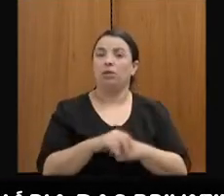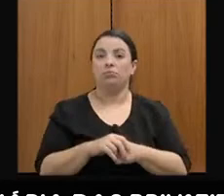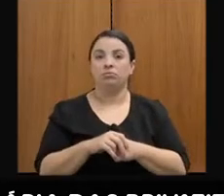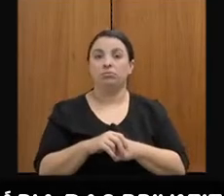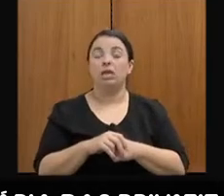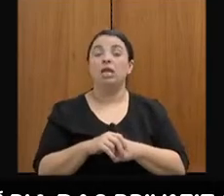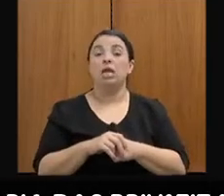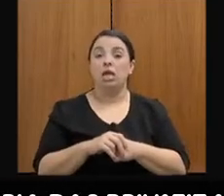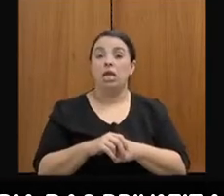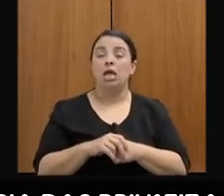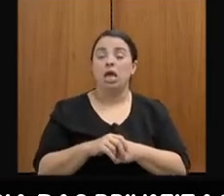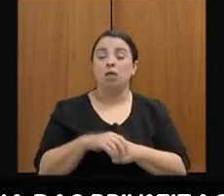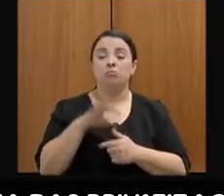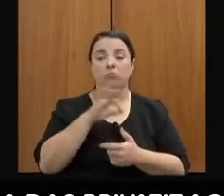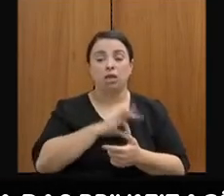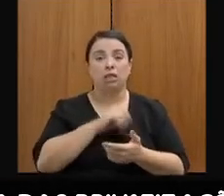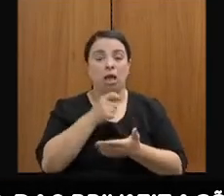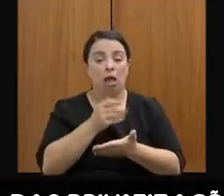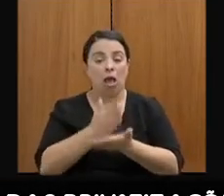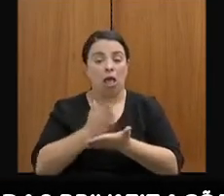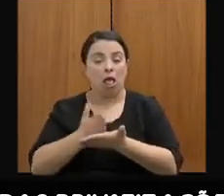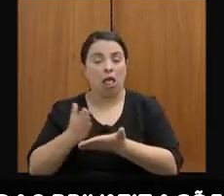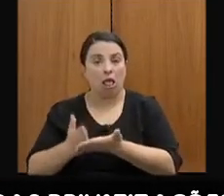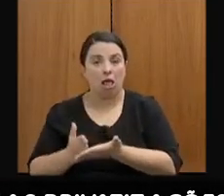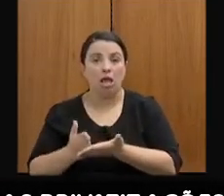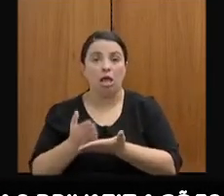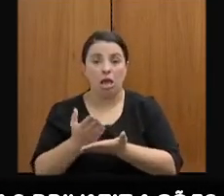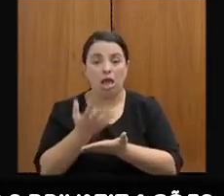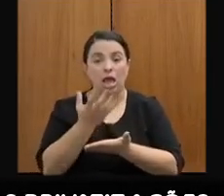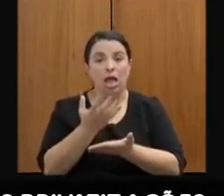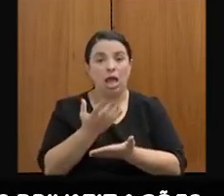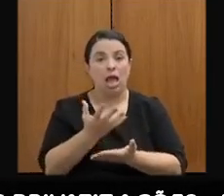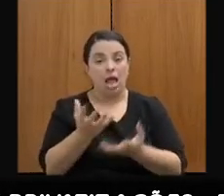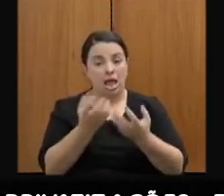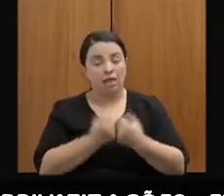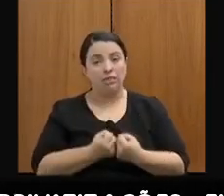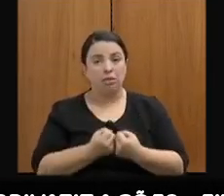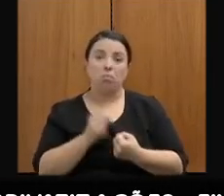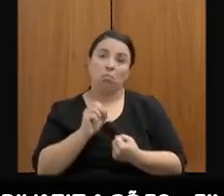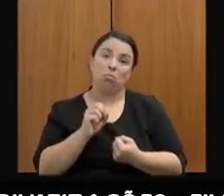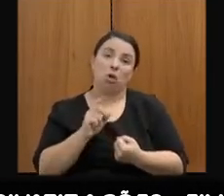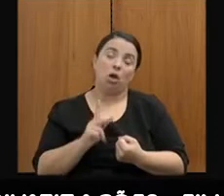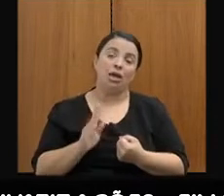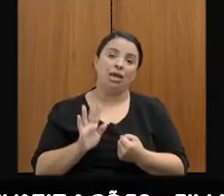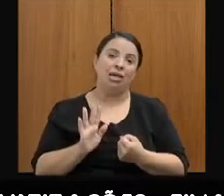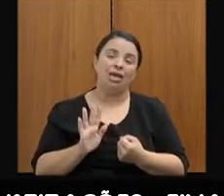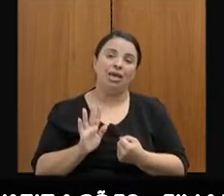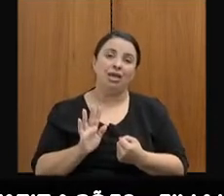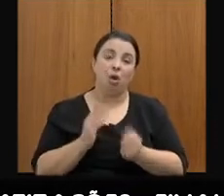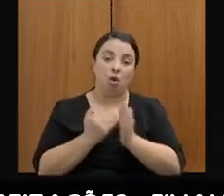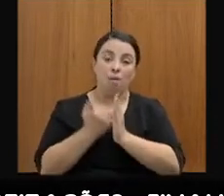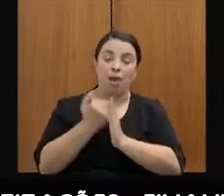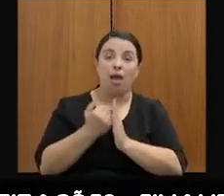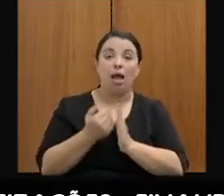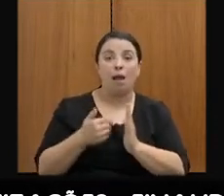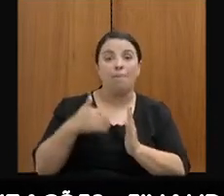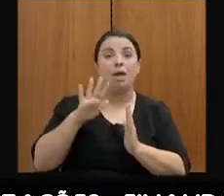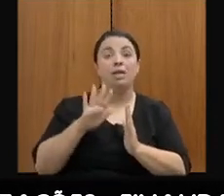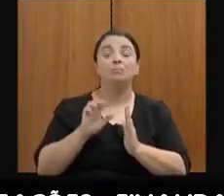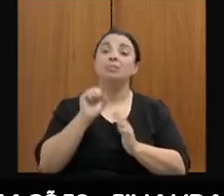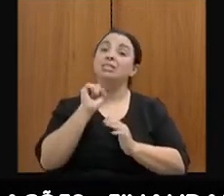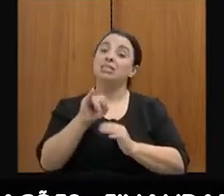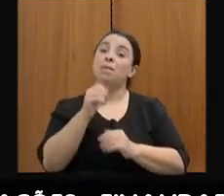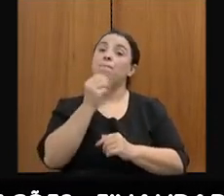parcelado, mas receber mais, mas se pudermos pagar, não é? Então, assumir uma responsabilidade que não